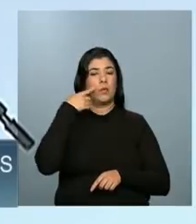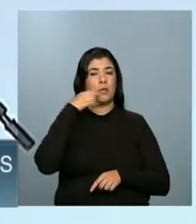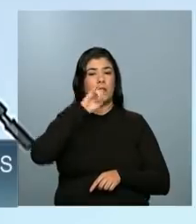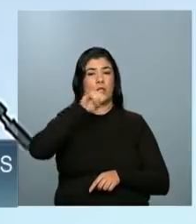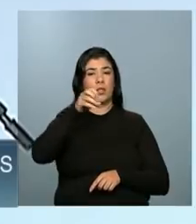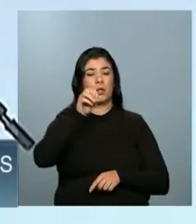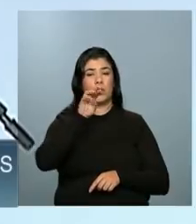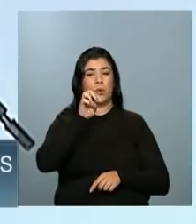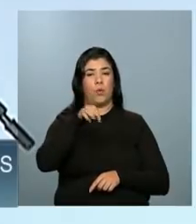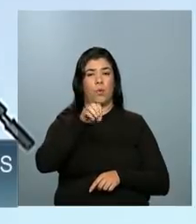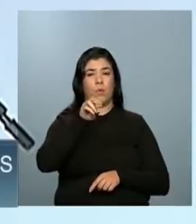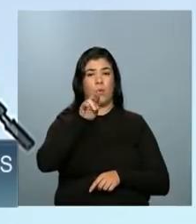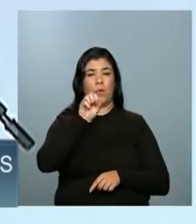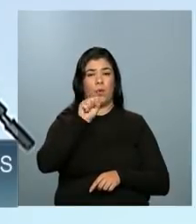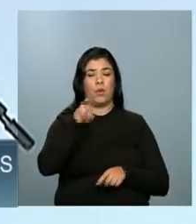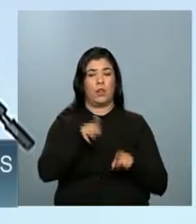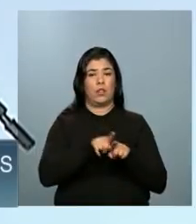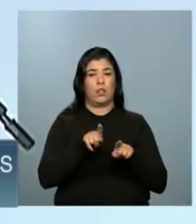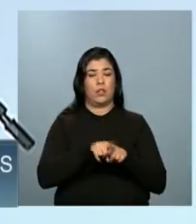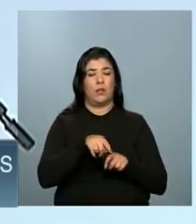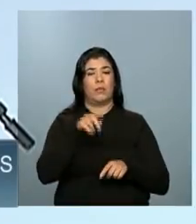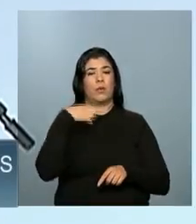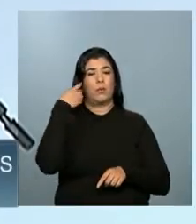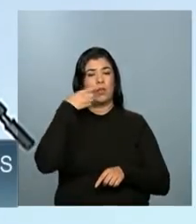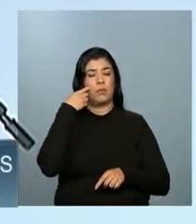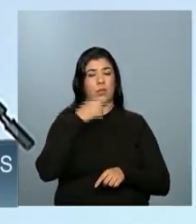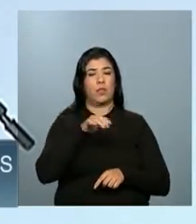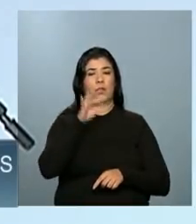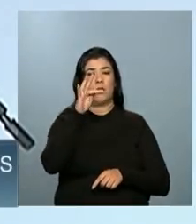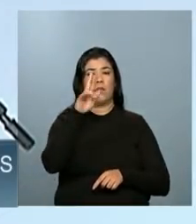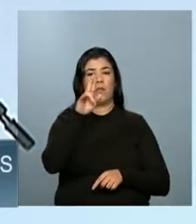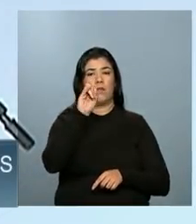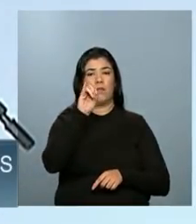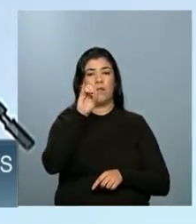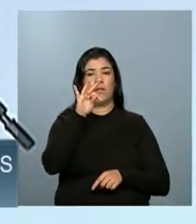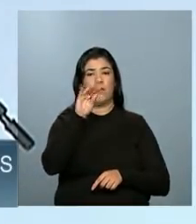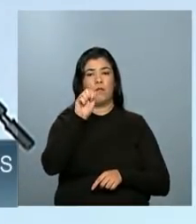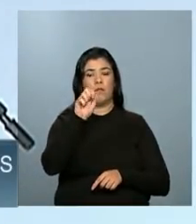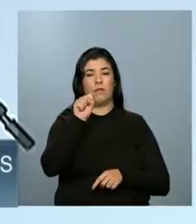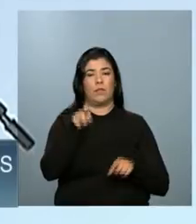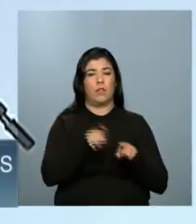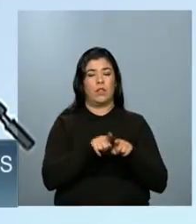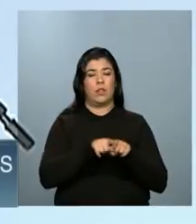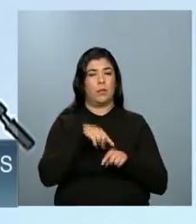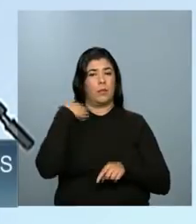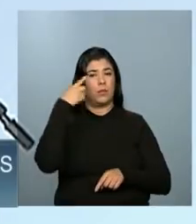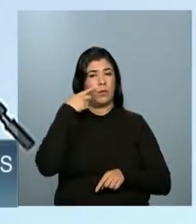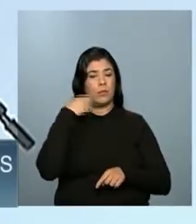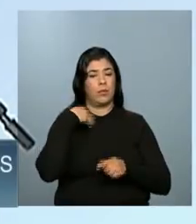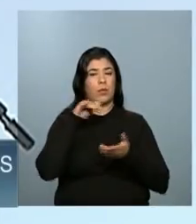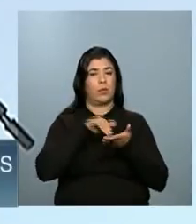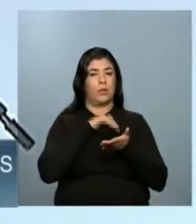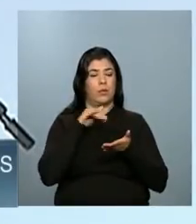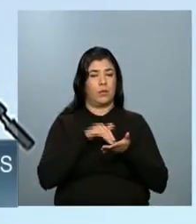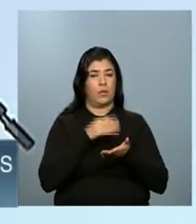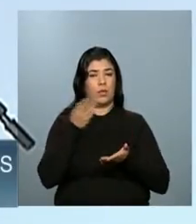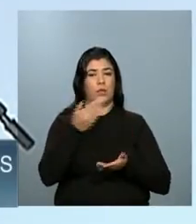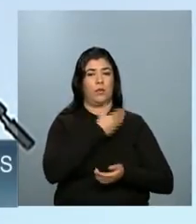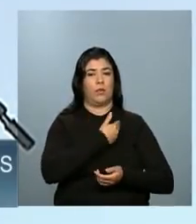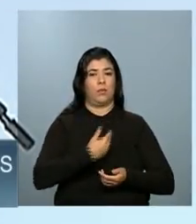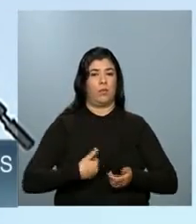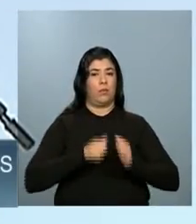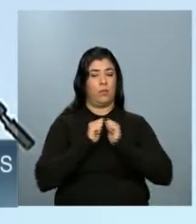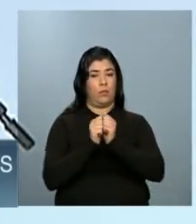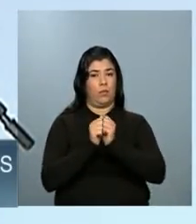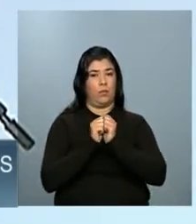Adson Ribeiro, deputado Aelton Freitas, deputado Odair Cunha, que hoje é secretário de Estado de Governo, também no